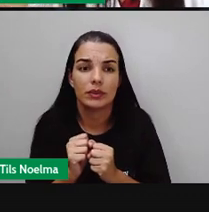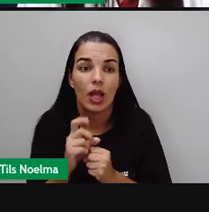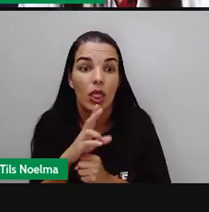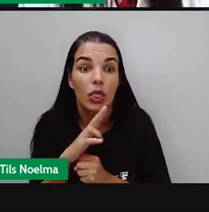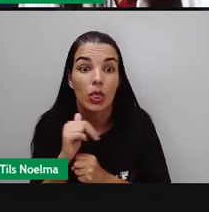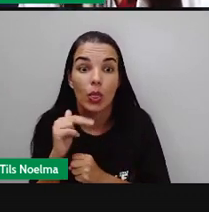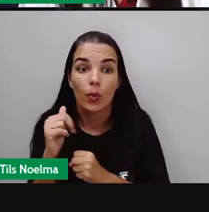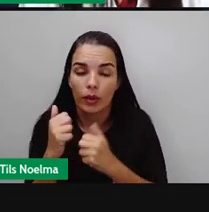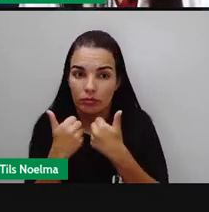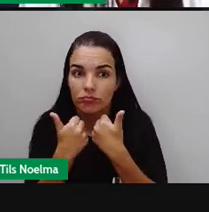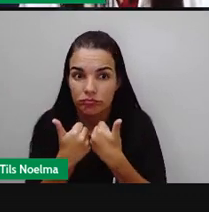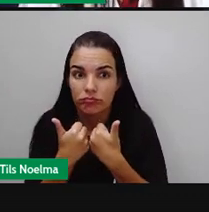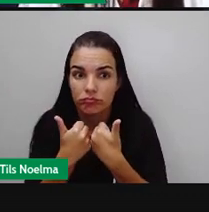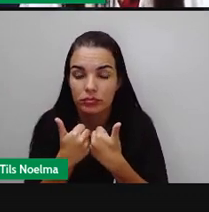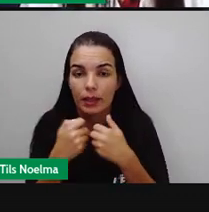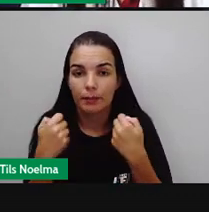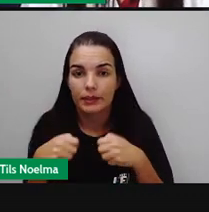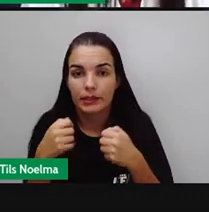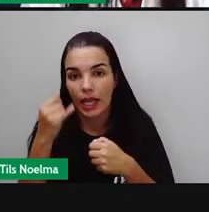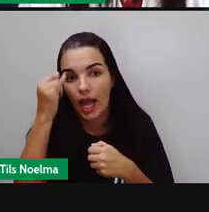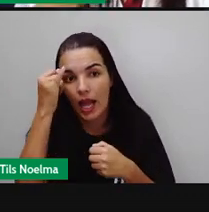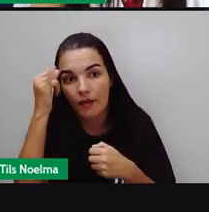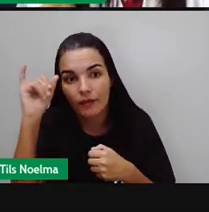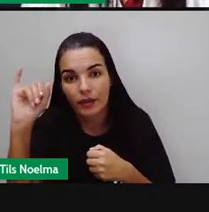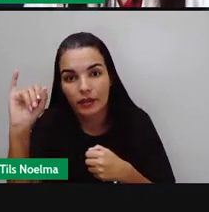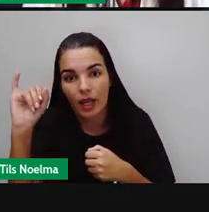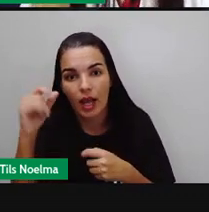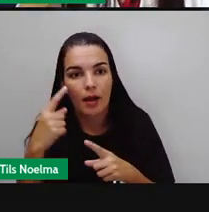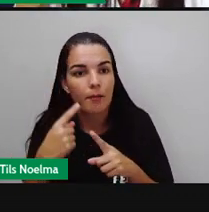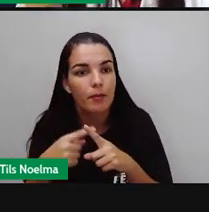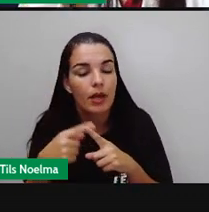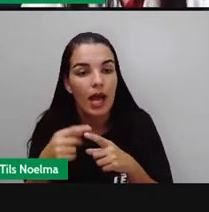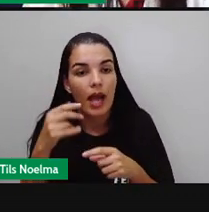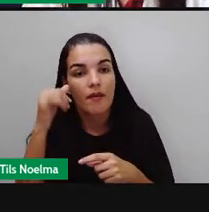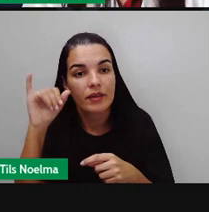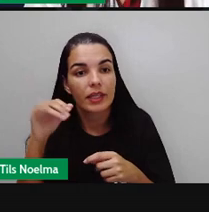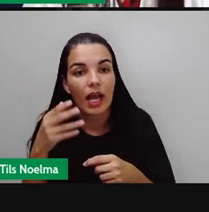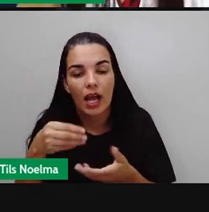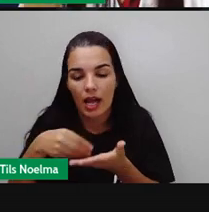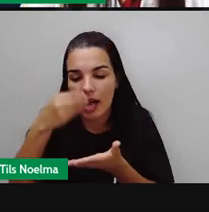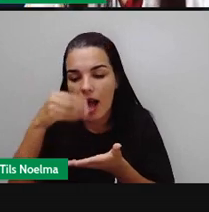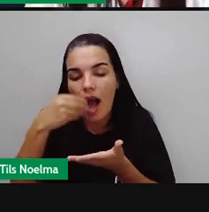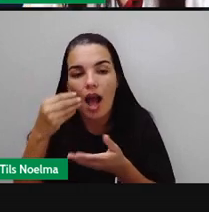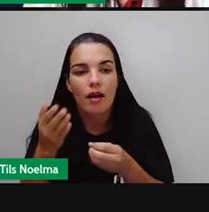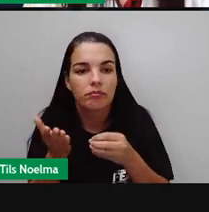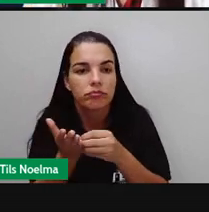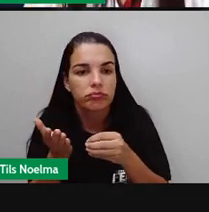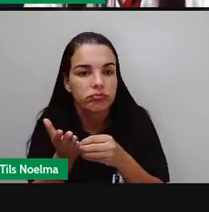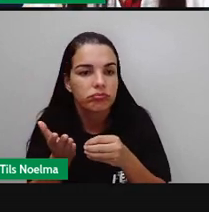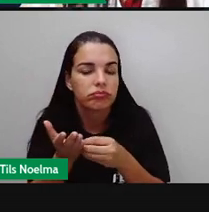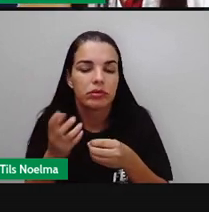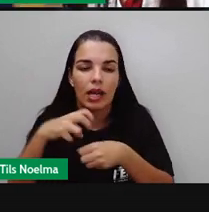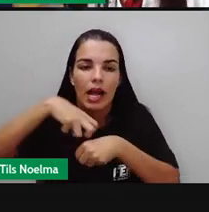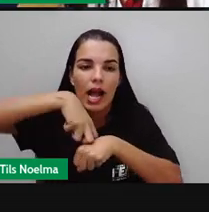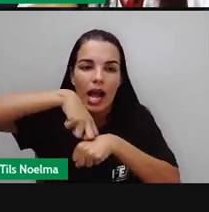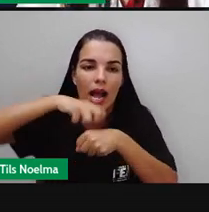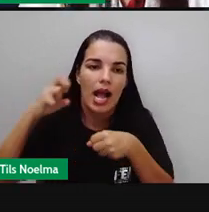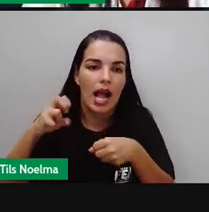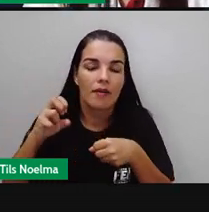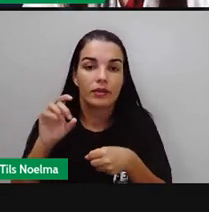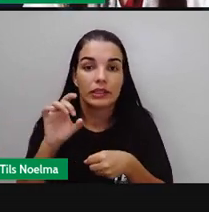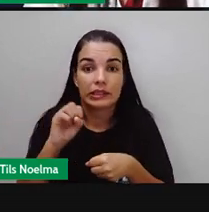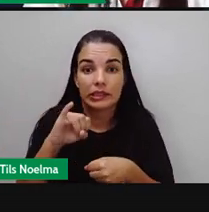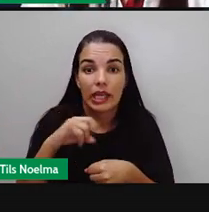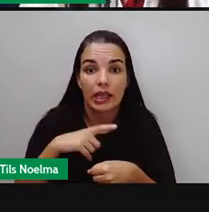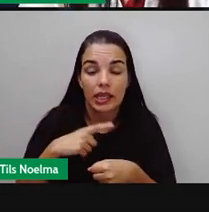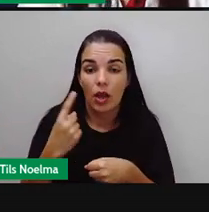tipo de forma e nem mesmo usar o mesmo garfo, usar o mesmo copo, a mesma garrafa. Caso tenha só